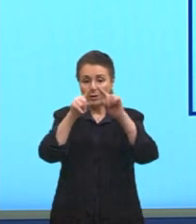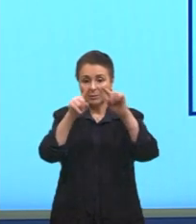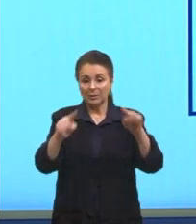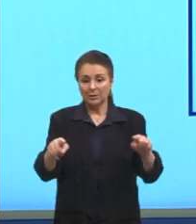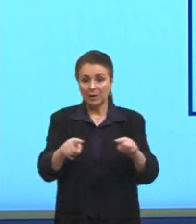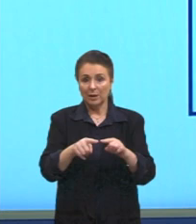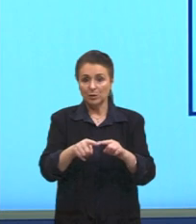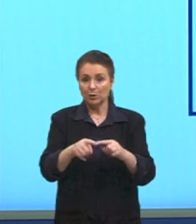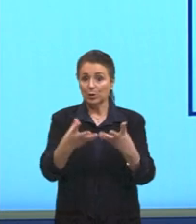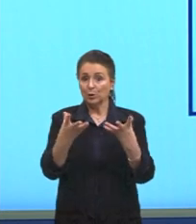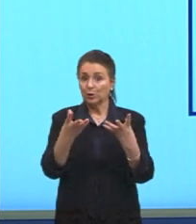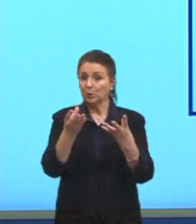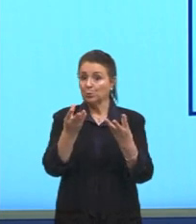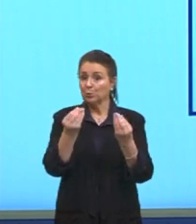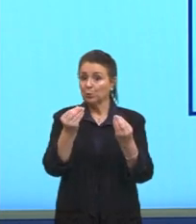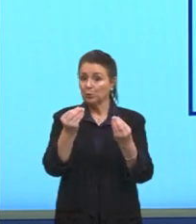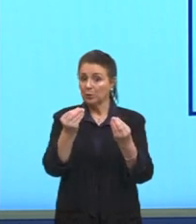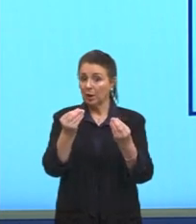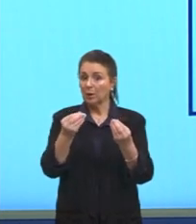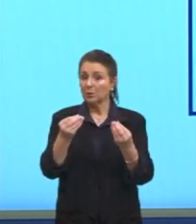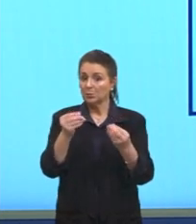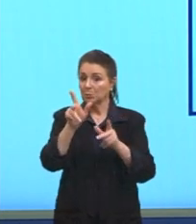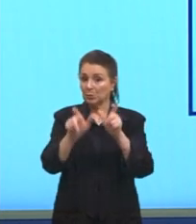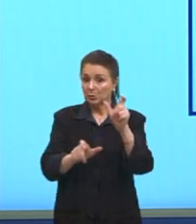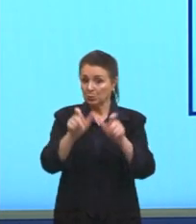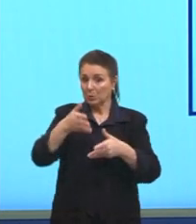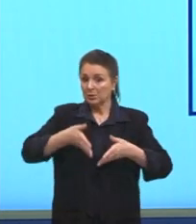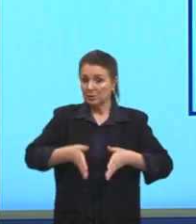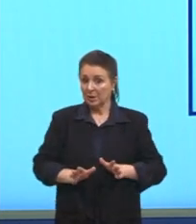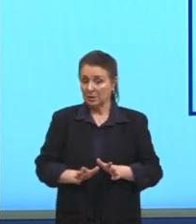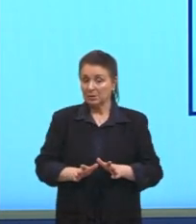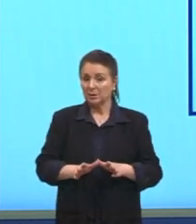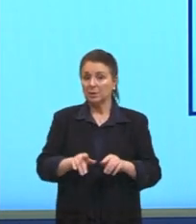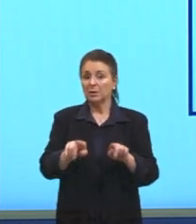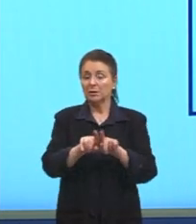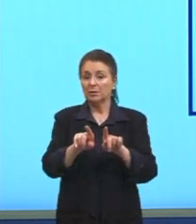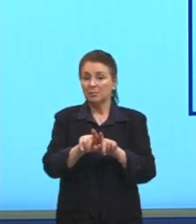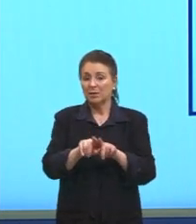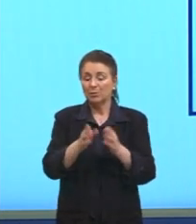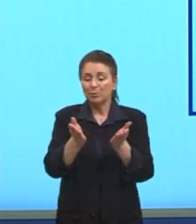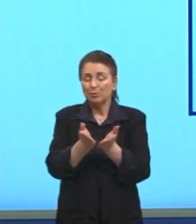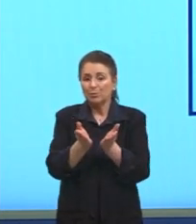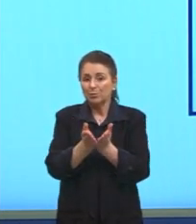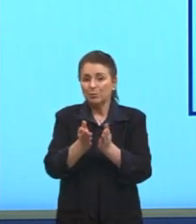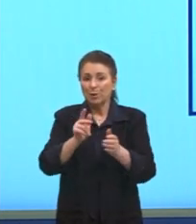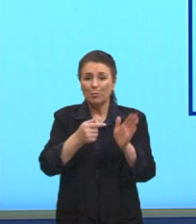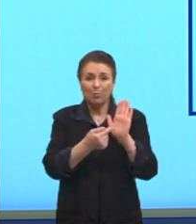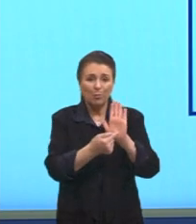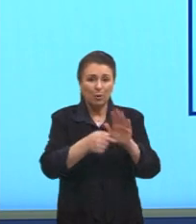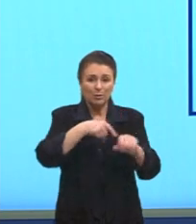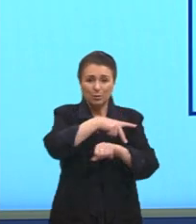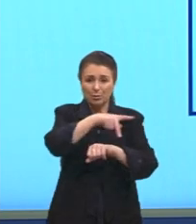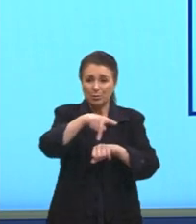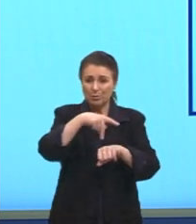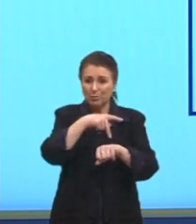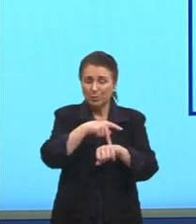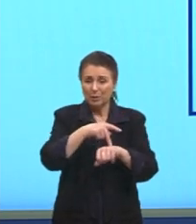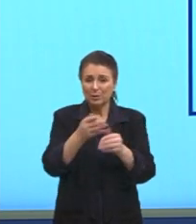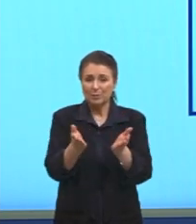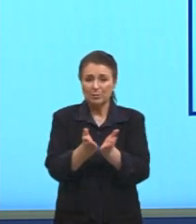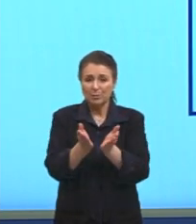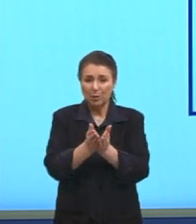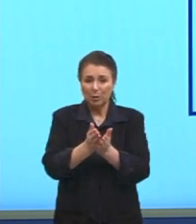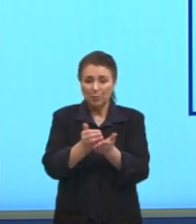natalidade e muita mortalidade, então, são países pobres, países subdesenvolvidos, né, vão ter a pirâmide clássica, né?